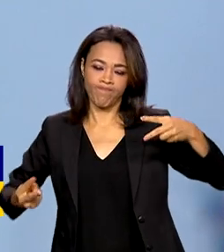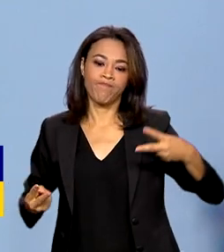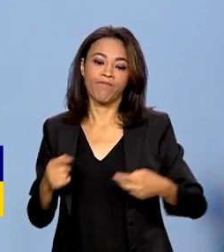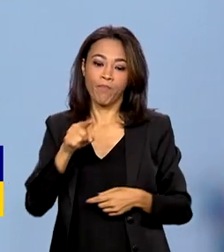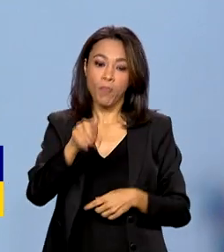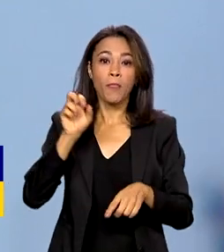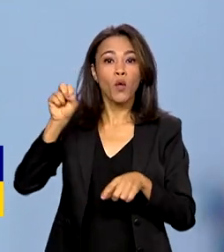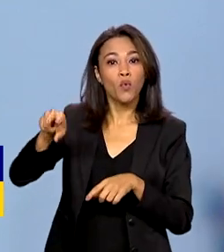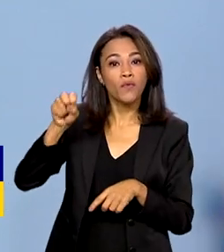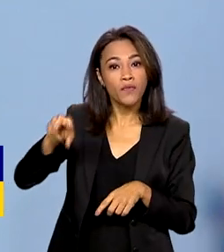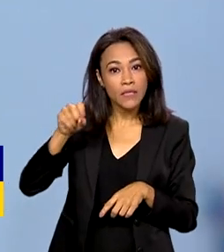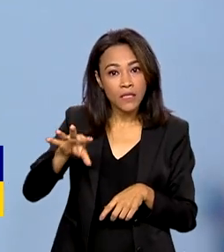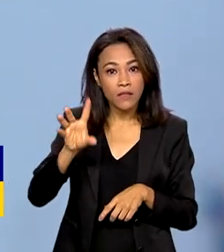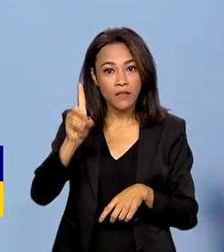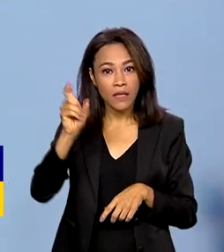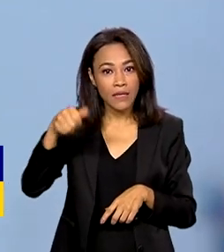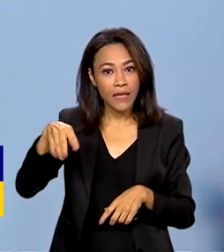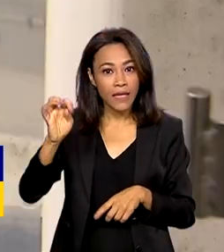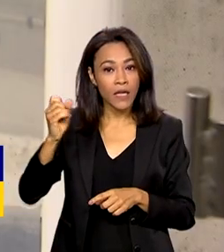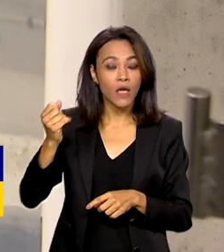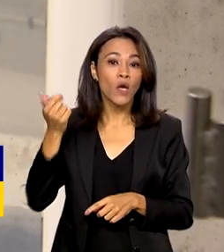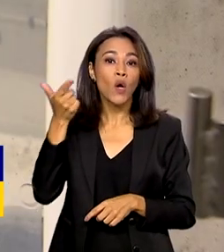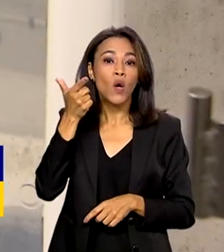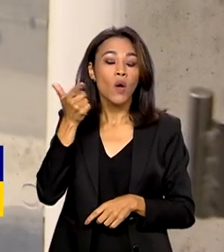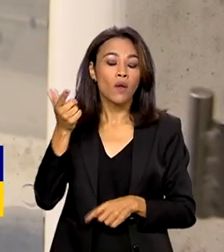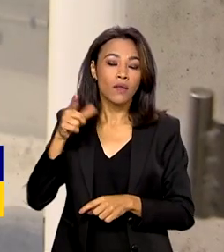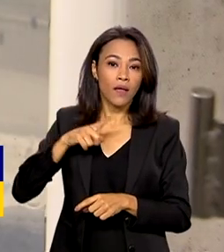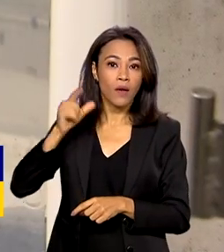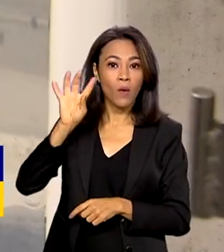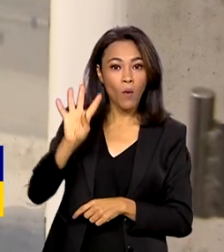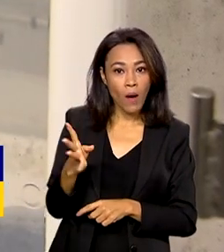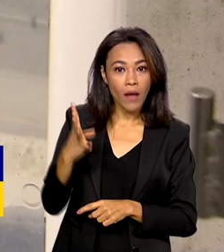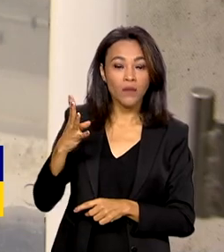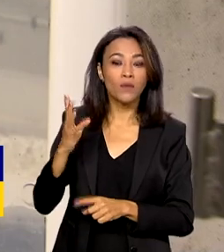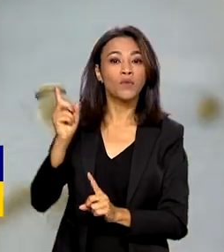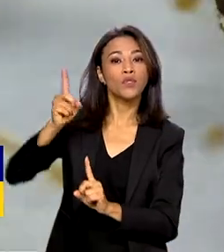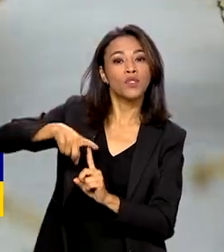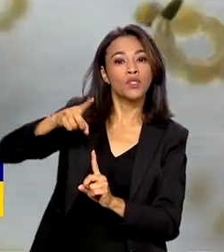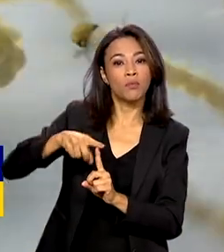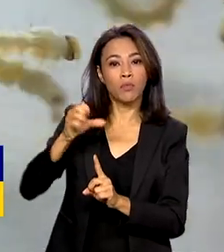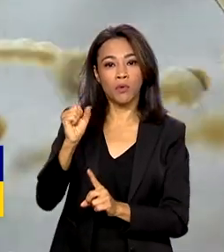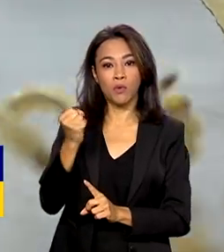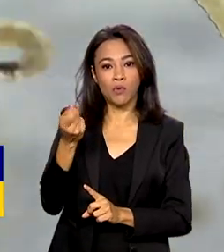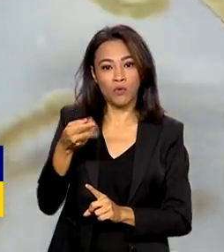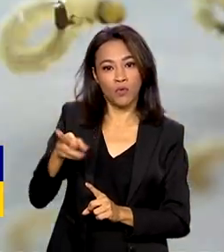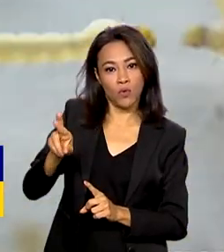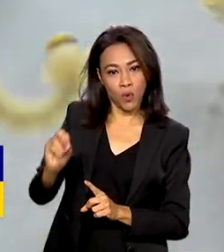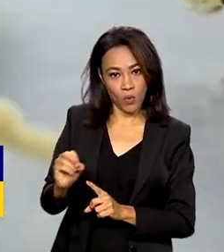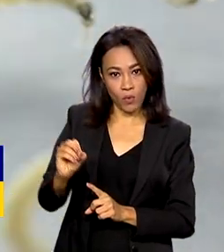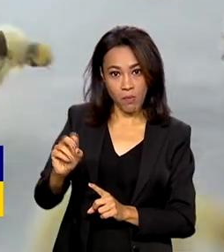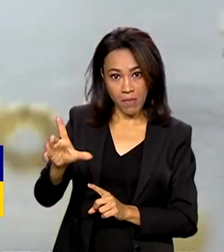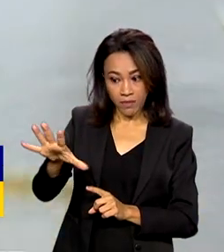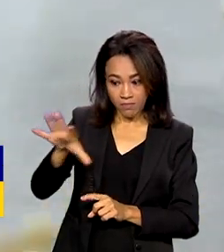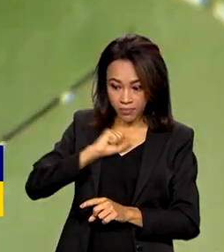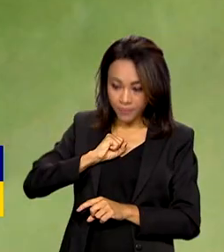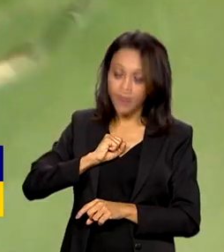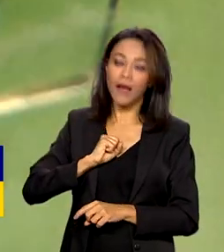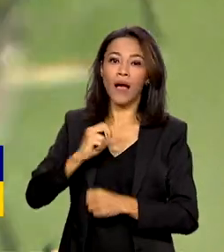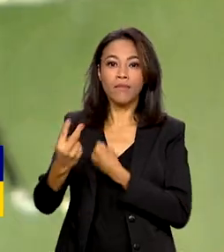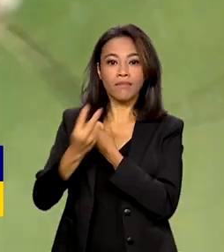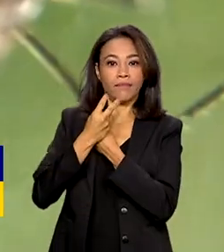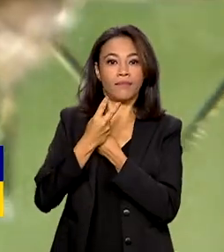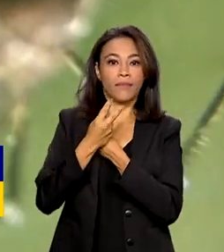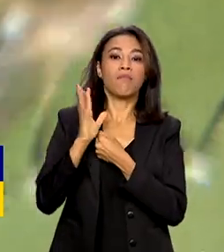dengue possui quatro sorotipos e quando a pessoa é infectada por um deles, fica imune. Mas ainda é possível